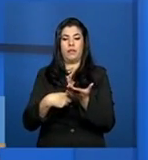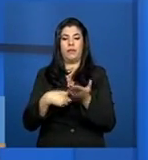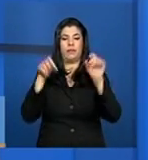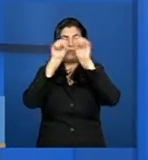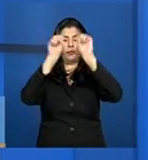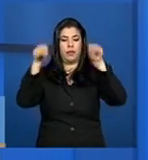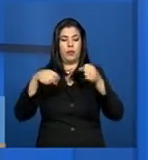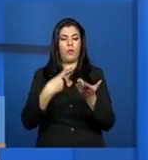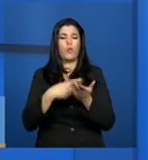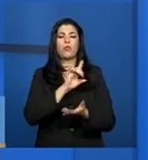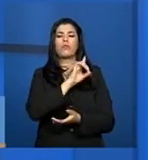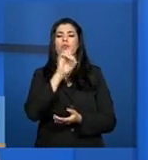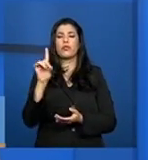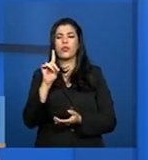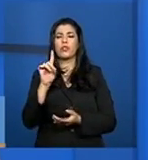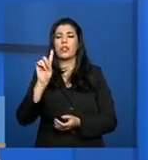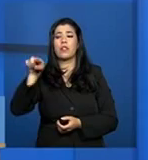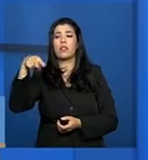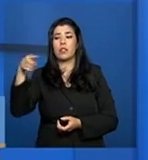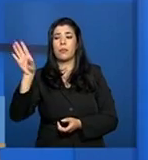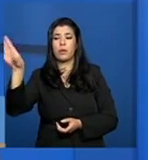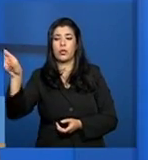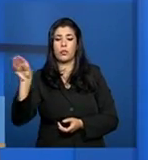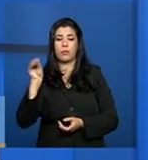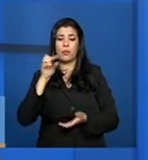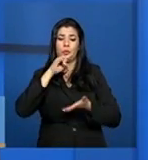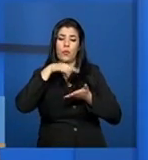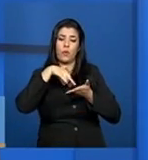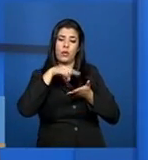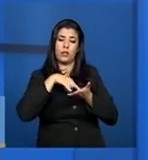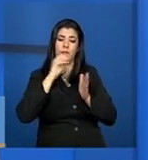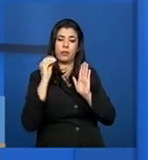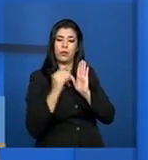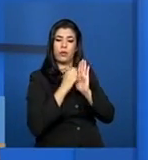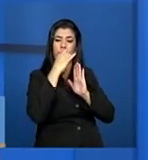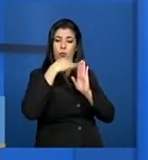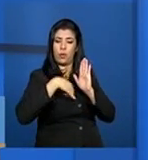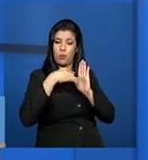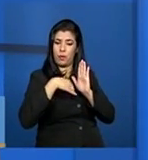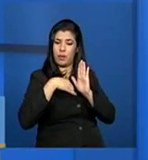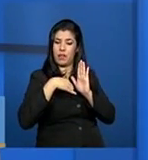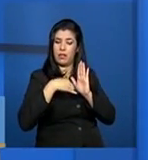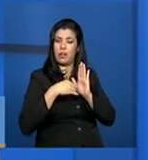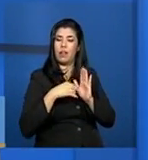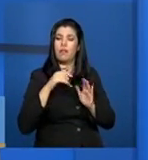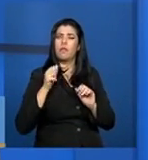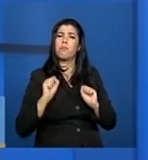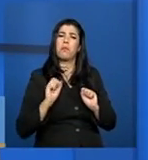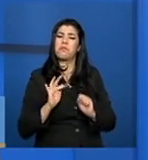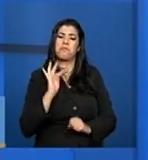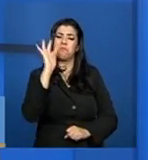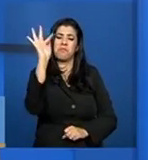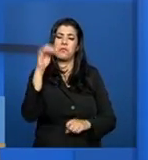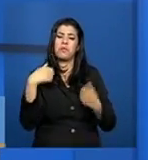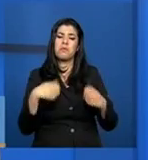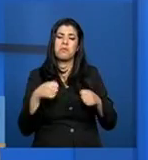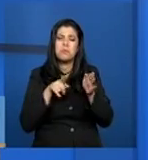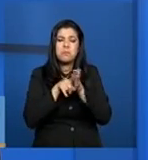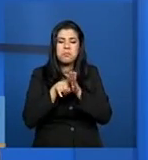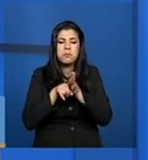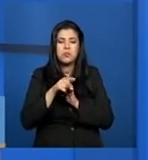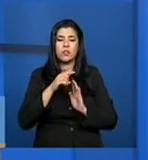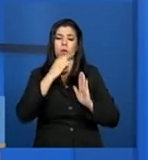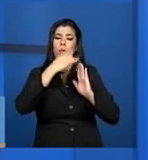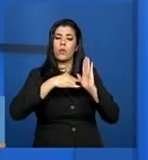posteriormente, você tem que vir colocar um parecer de visita, acaba que essa informação você pode usar em um outro momento para saber em que